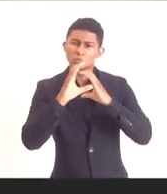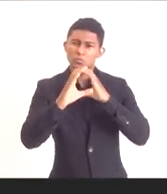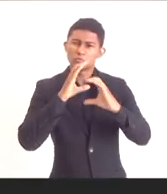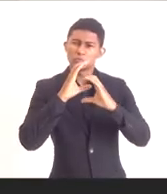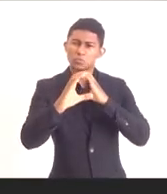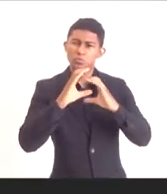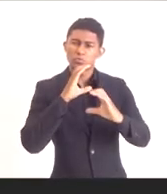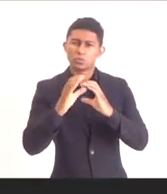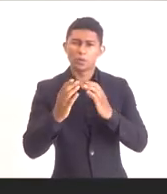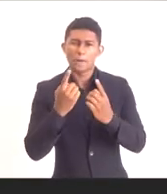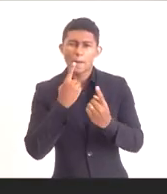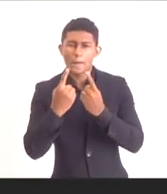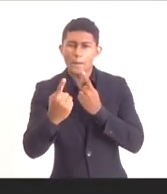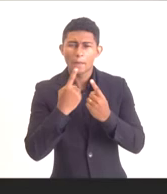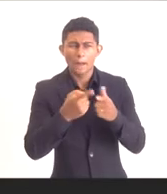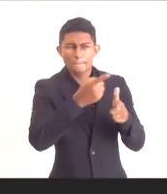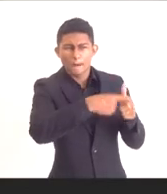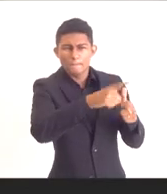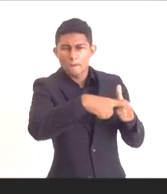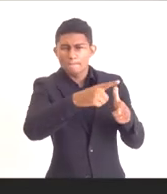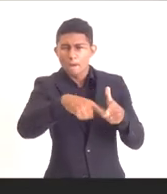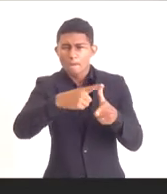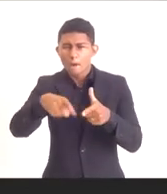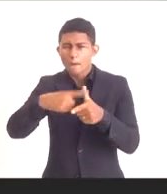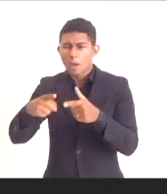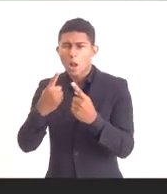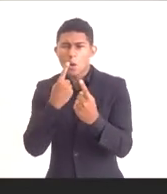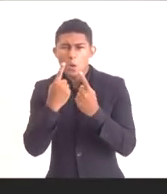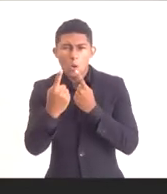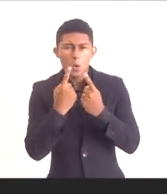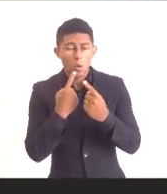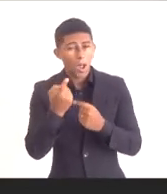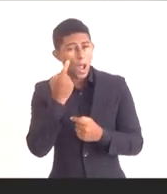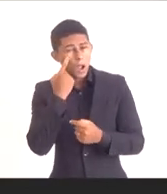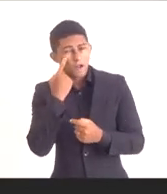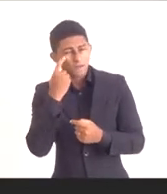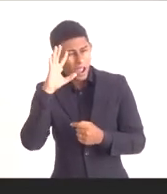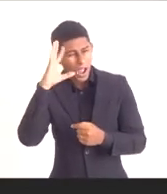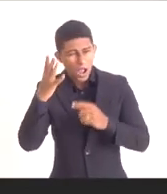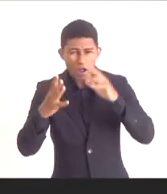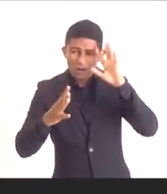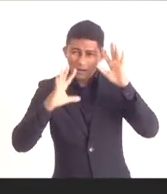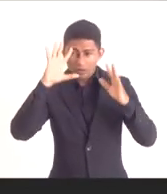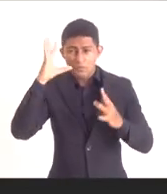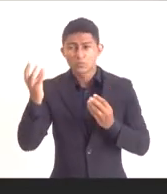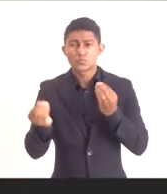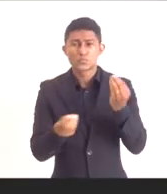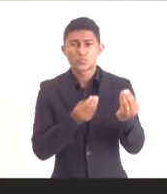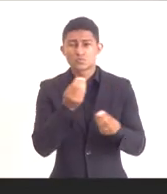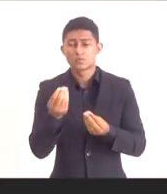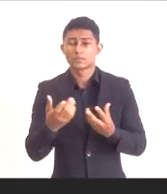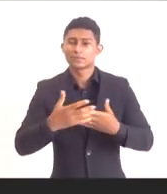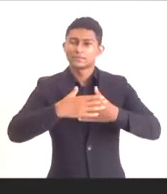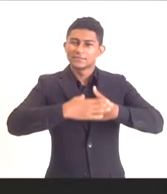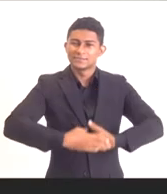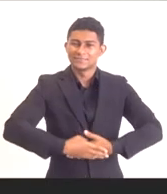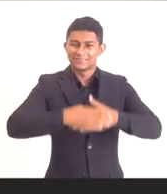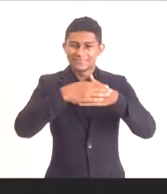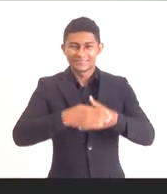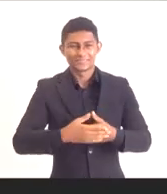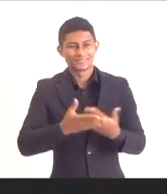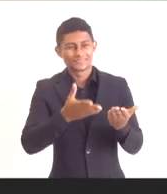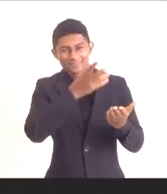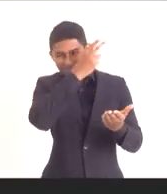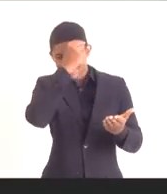discutindo os problemas das cadeias de produção do Rio de Janeiro. Cumprimento aqui ao prefeito